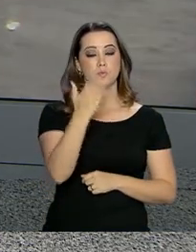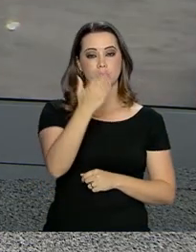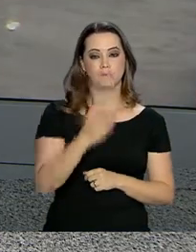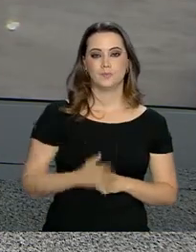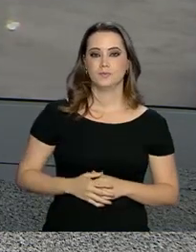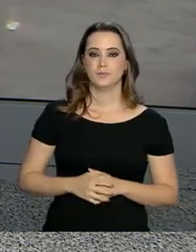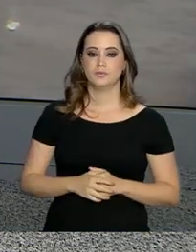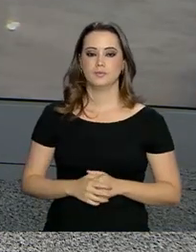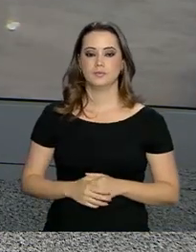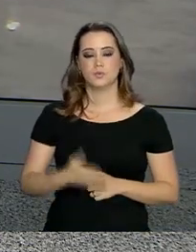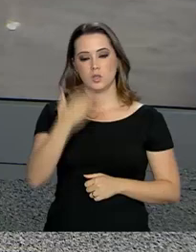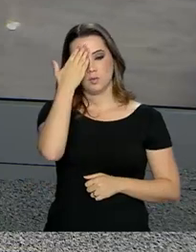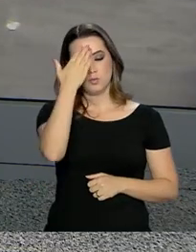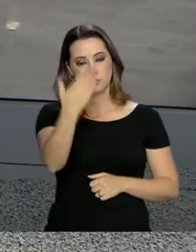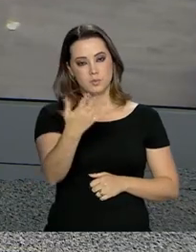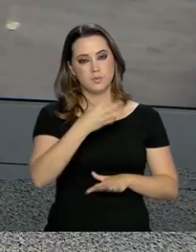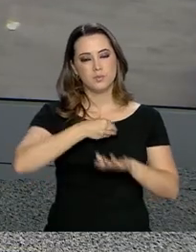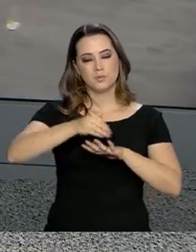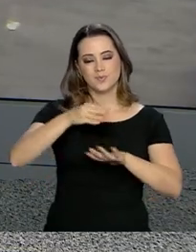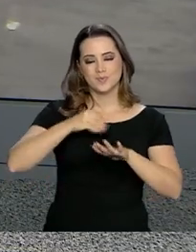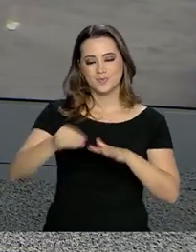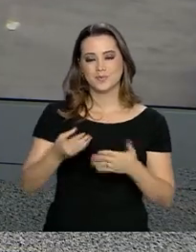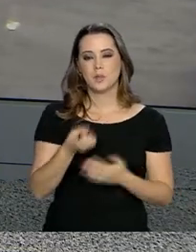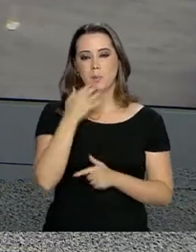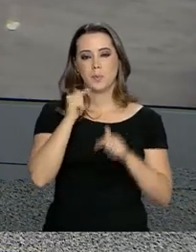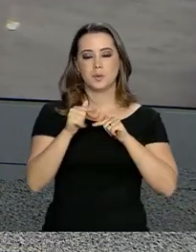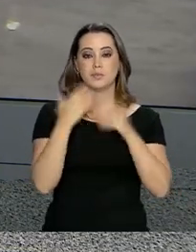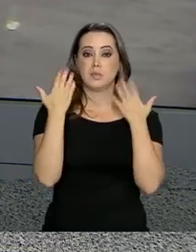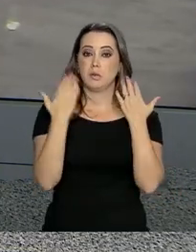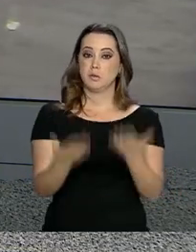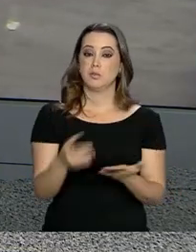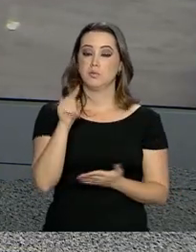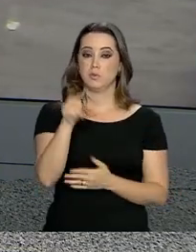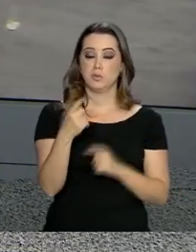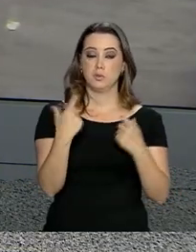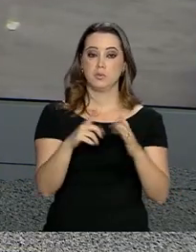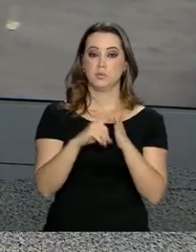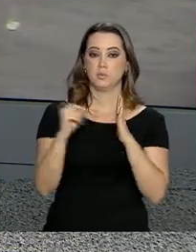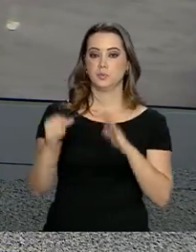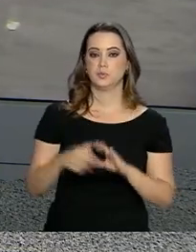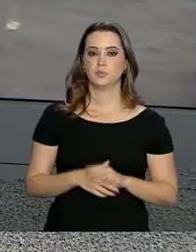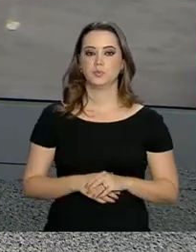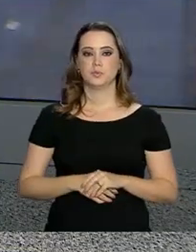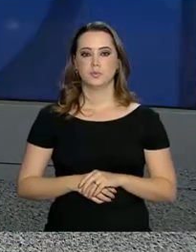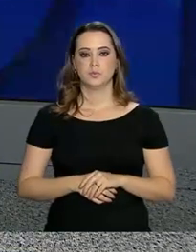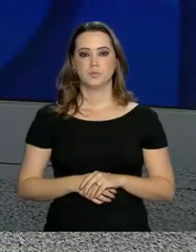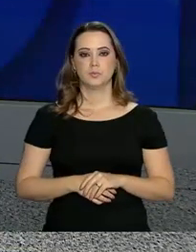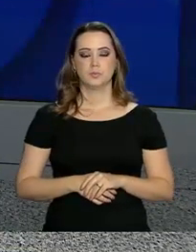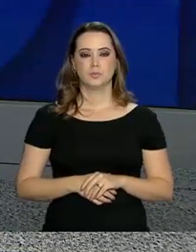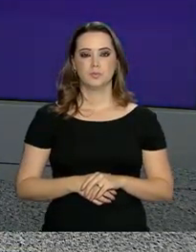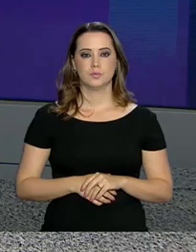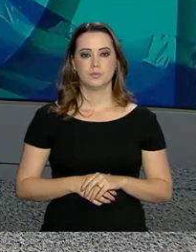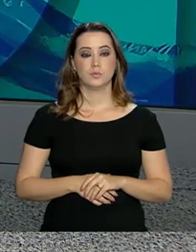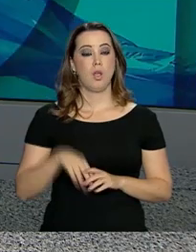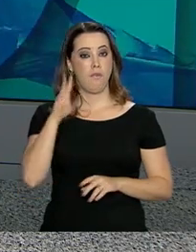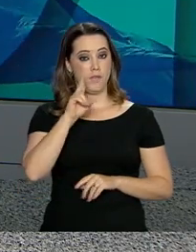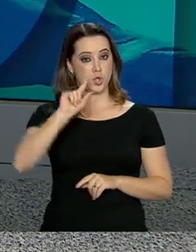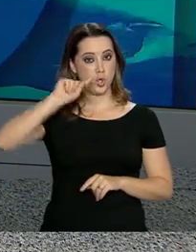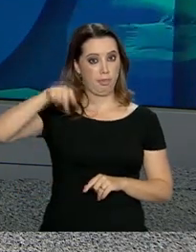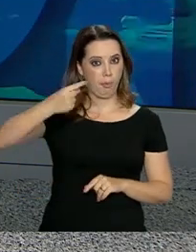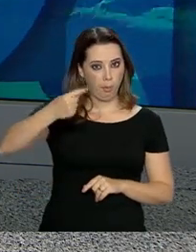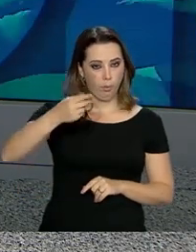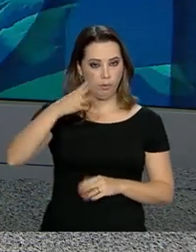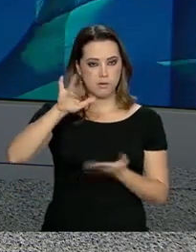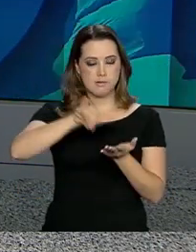você, Alessandra. Obrigada, Pablo, pelas informações. Um bom trabalho para você aí no Palácio do Planalto. Veja no próximo